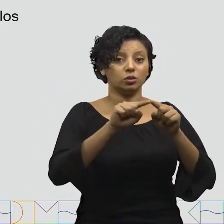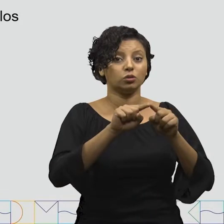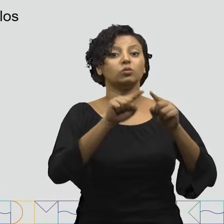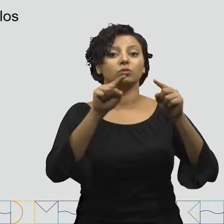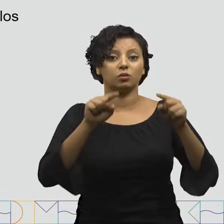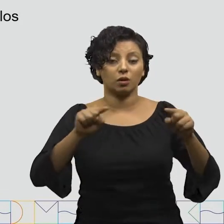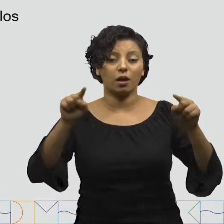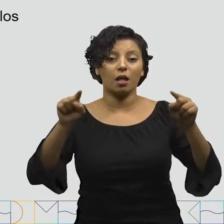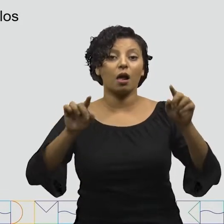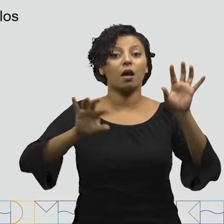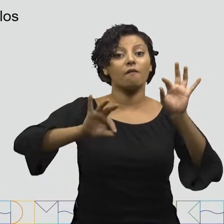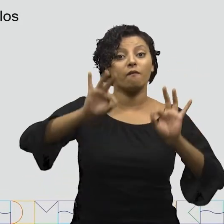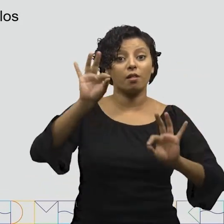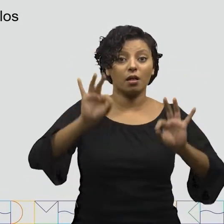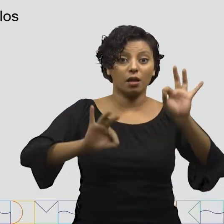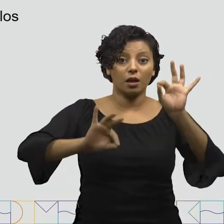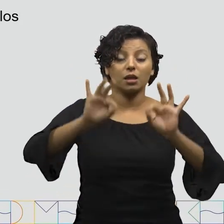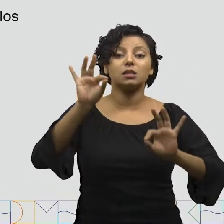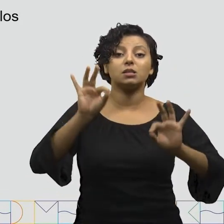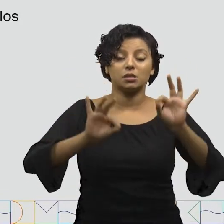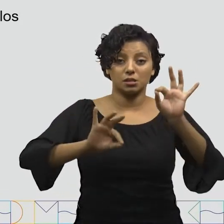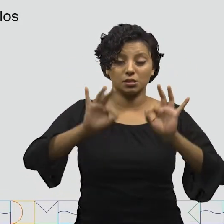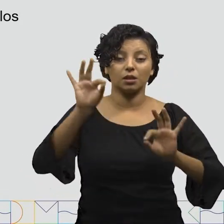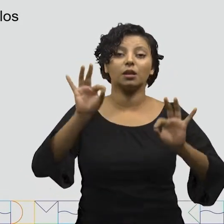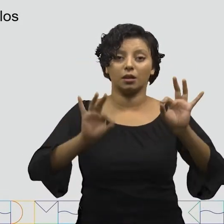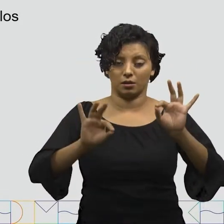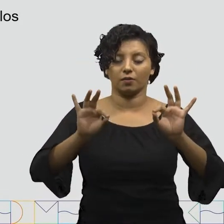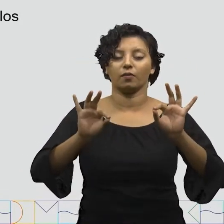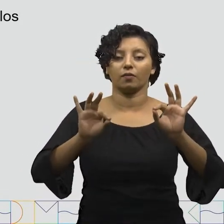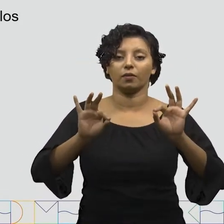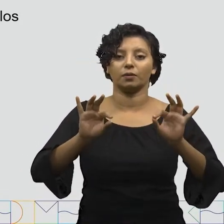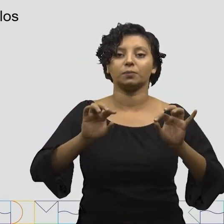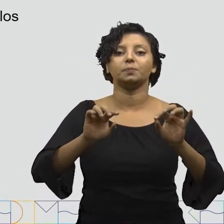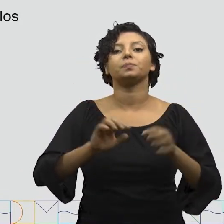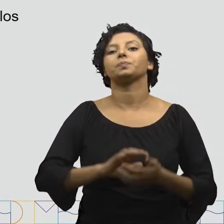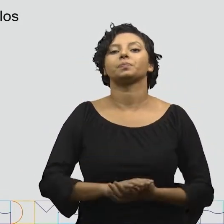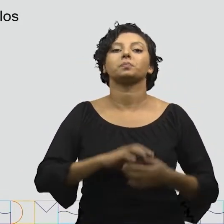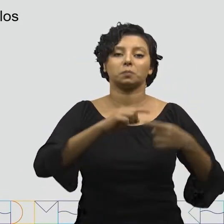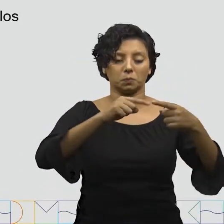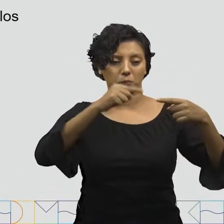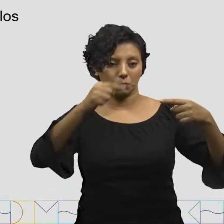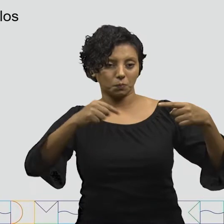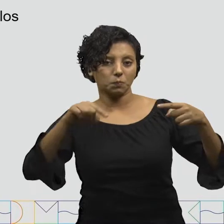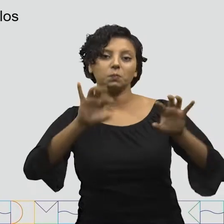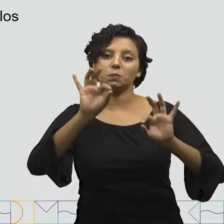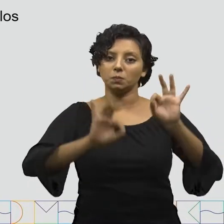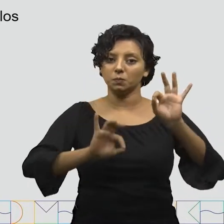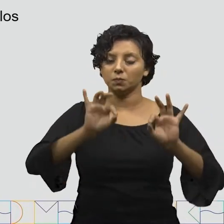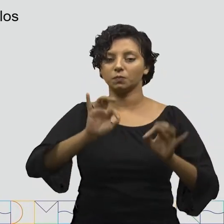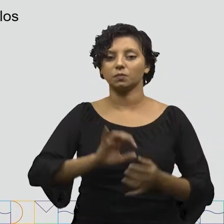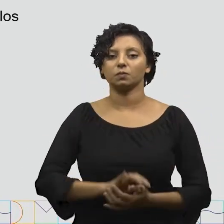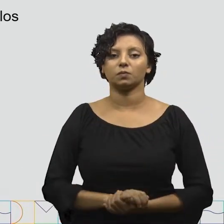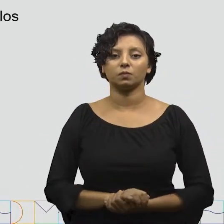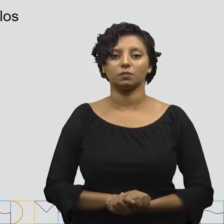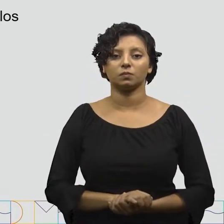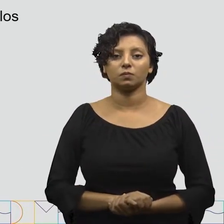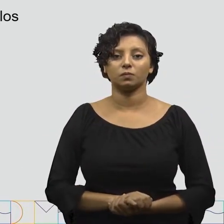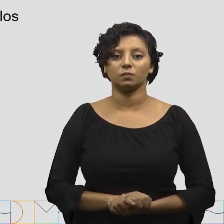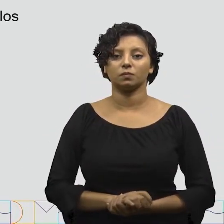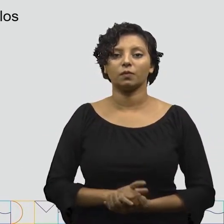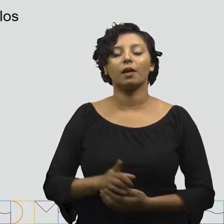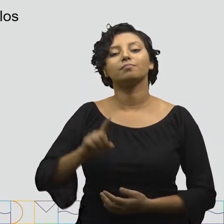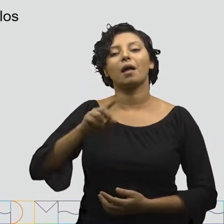Espiroquetas, que são bactérias em formato helicoidal, mais flexíveis. E vibrião,